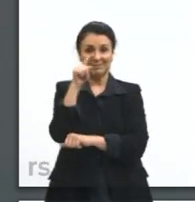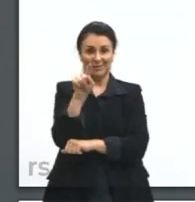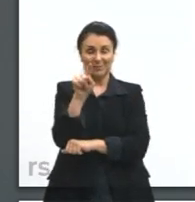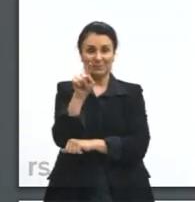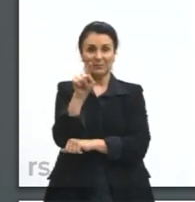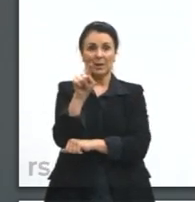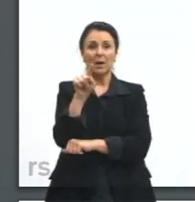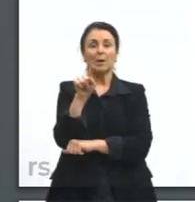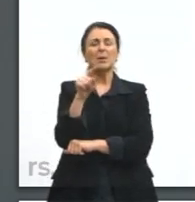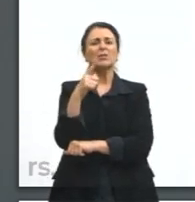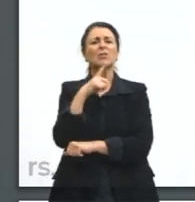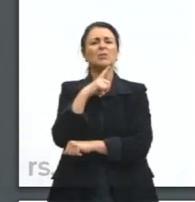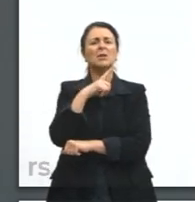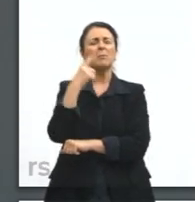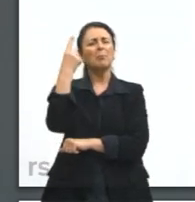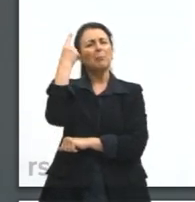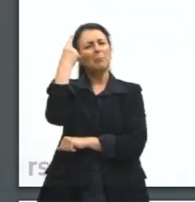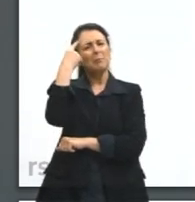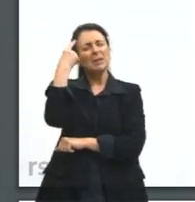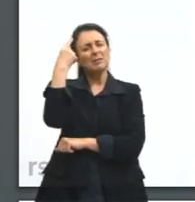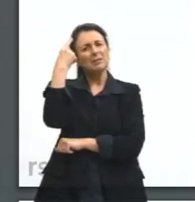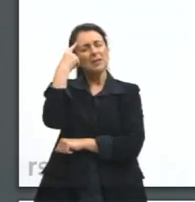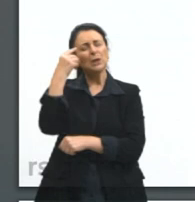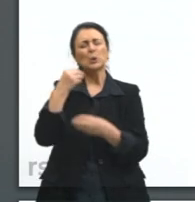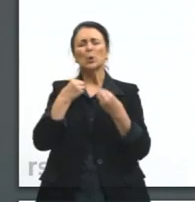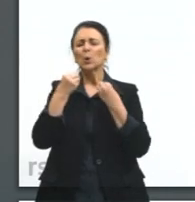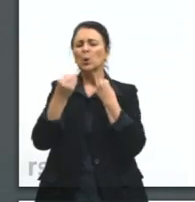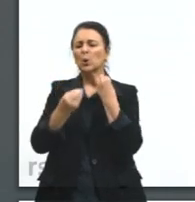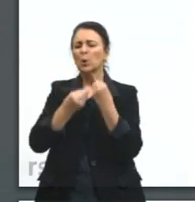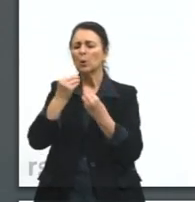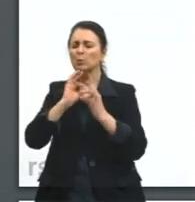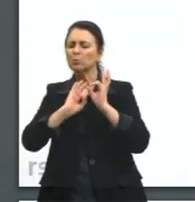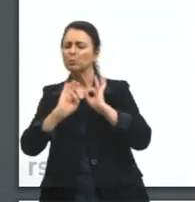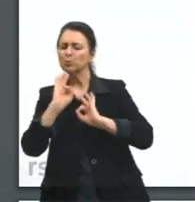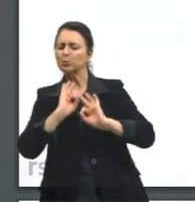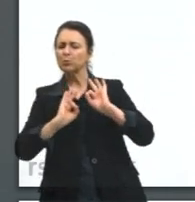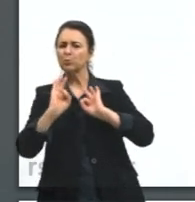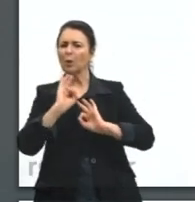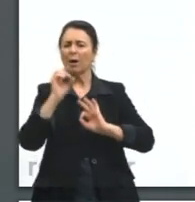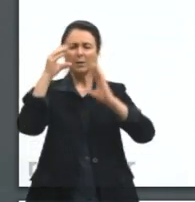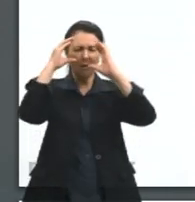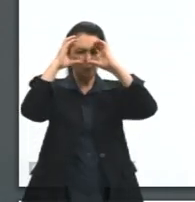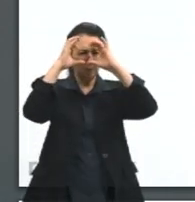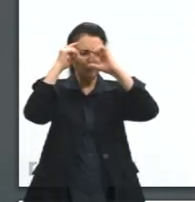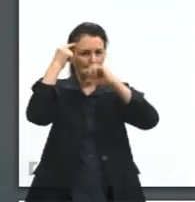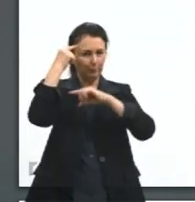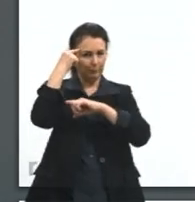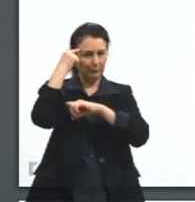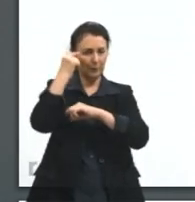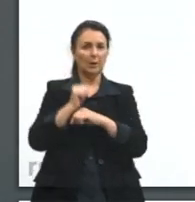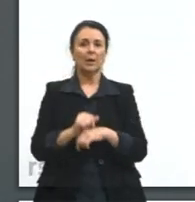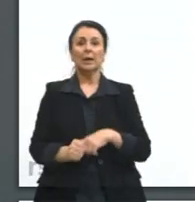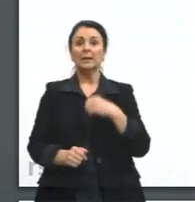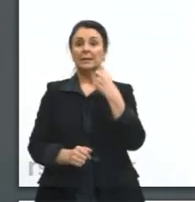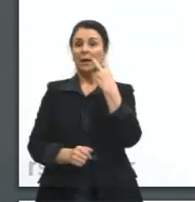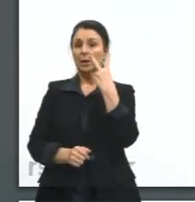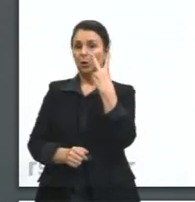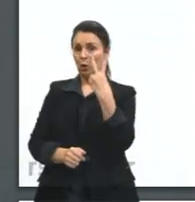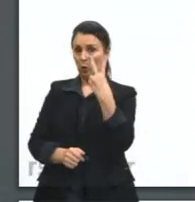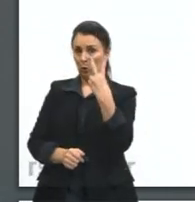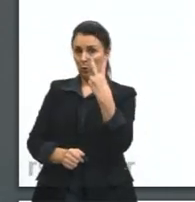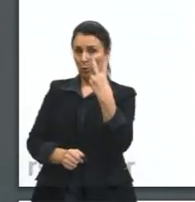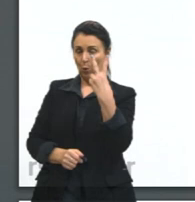para a gente já ir pensando como é que essas coisas se organizam. A gente tem aqui dois blocos,